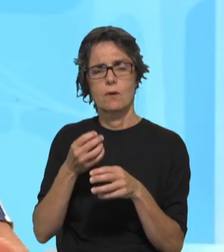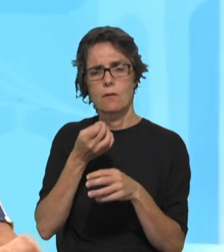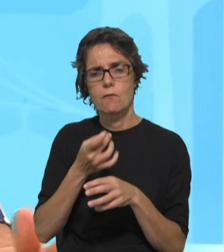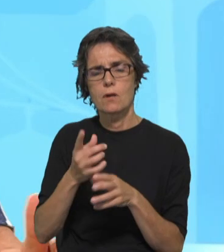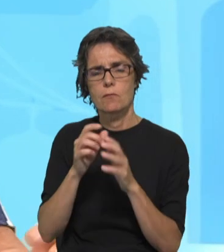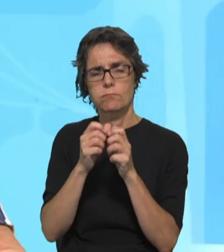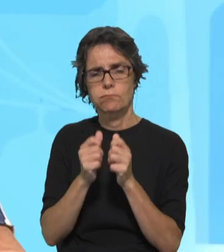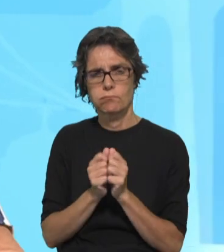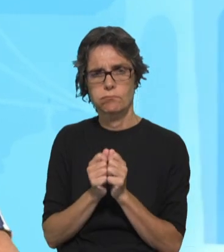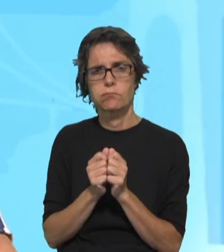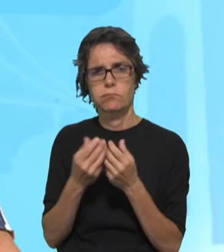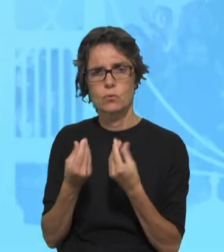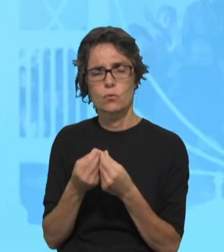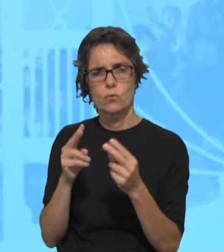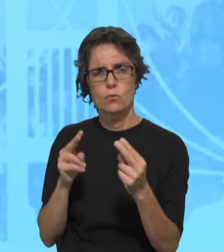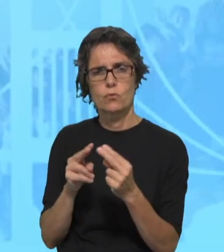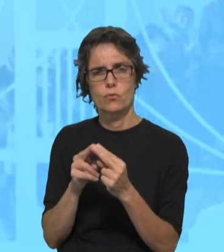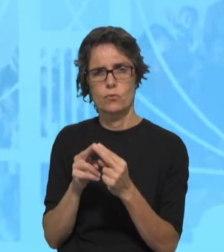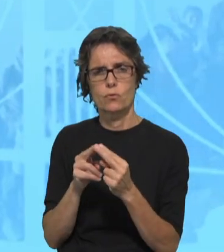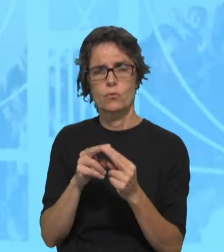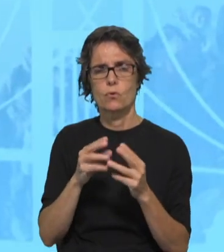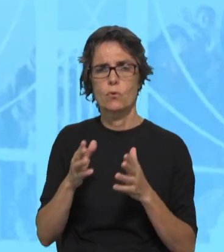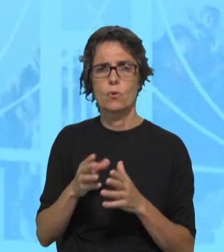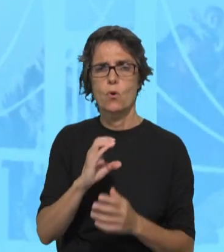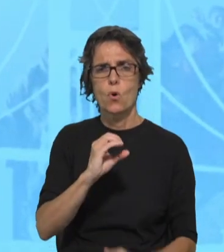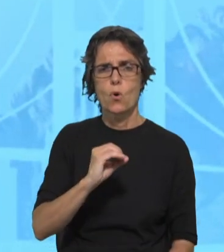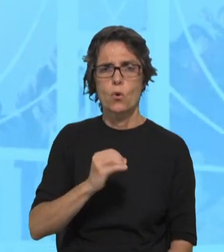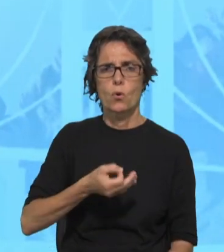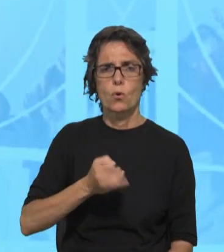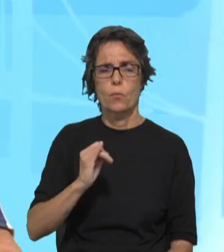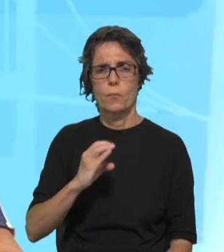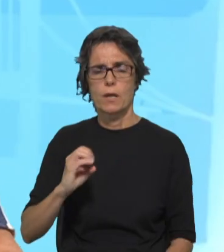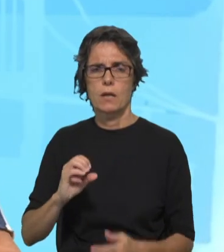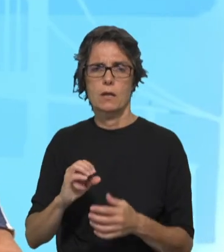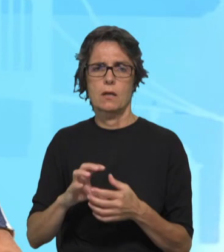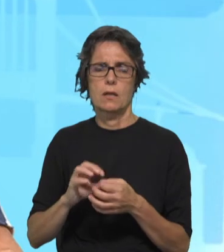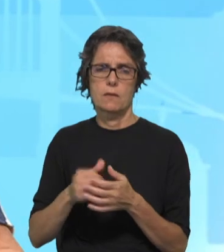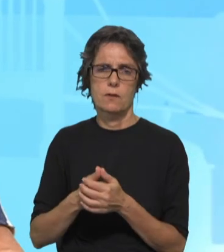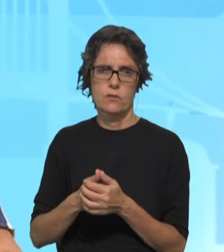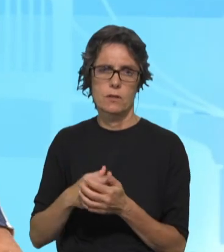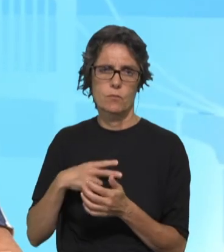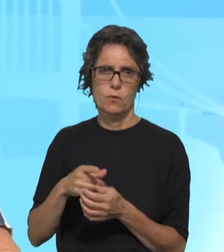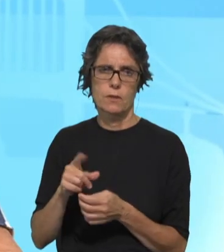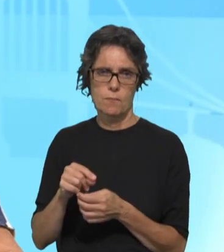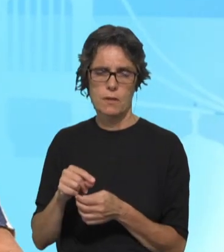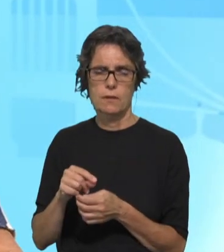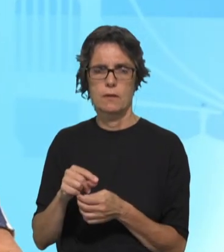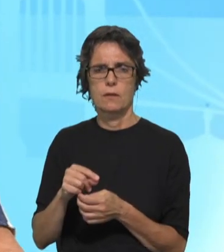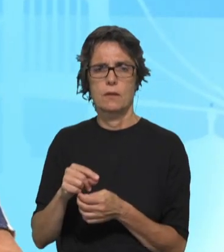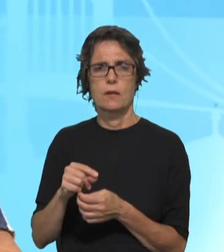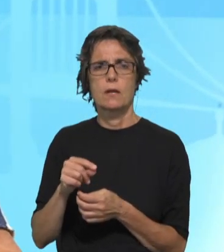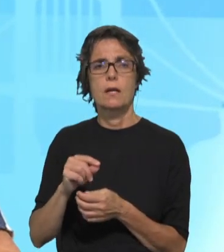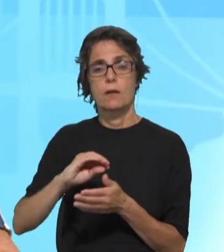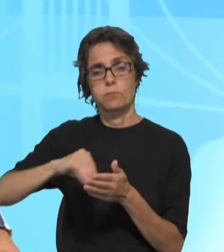com eles e realizada com o COPIC, com a Aliança Evangélica e outros, com quem, aliás, assinámos um memorando